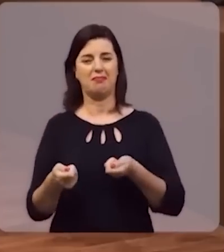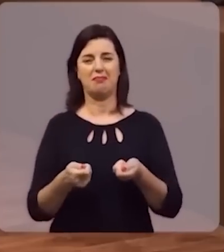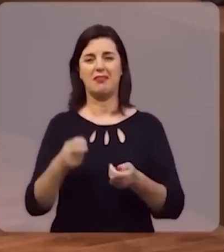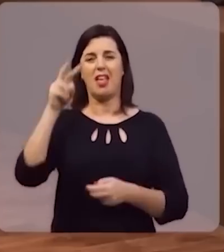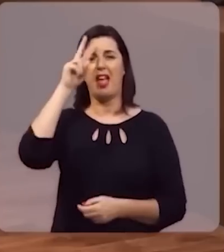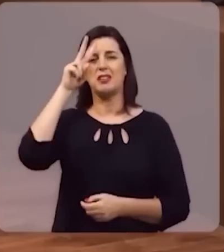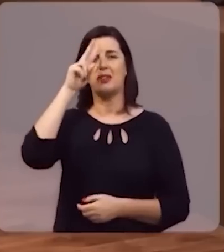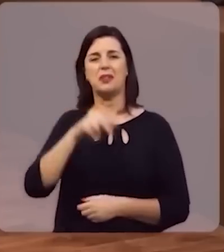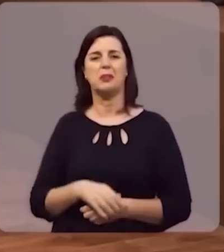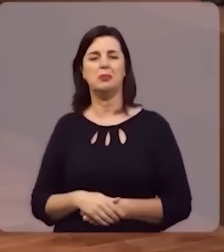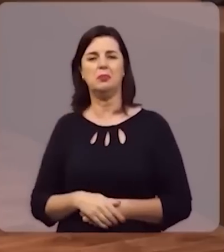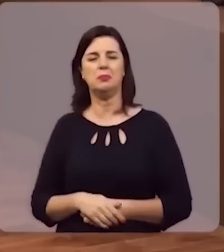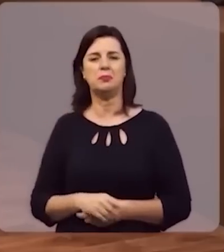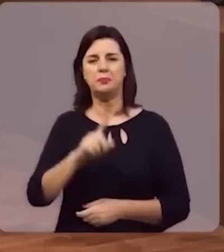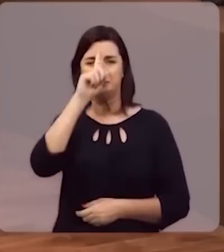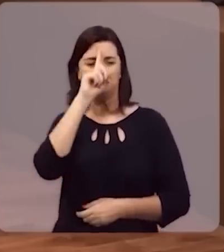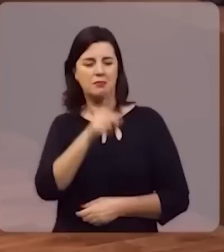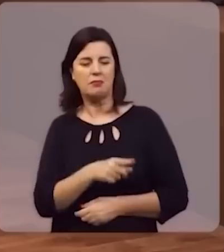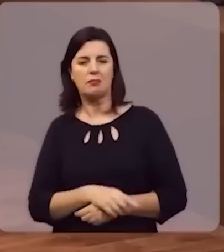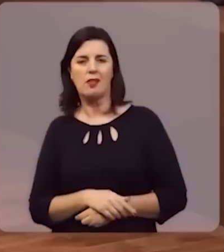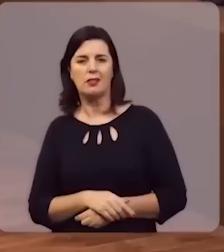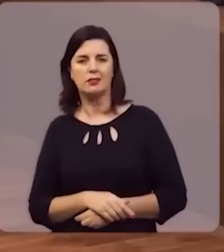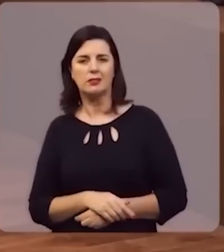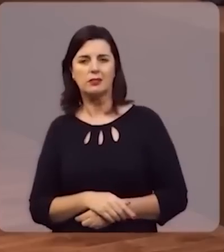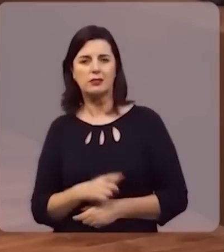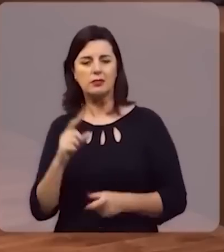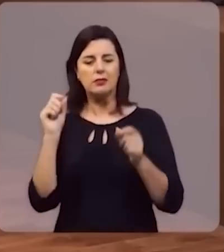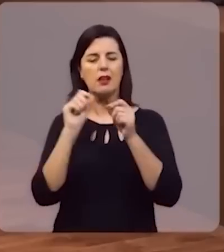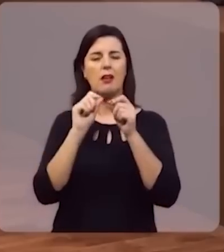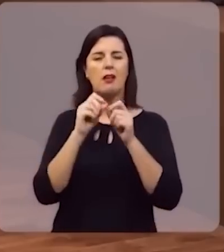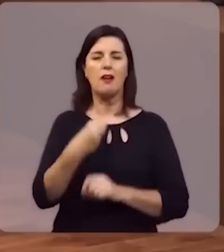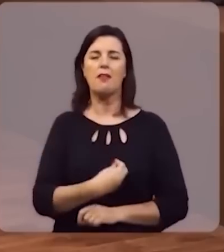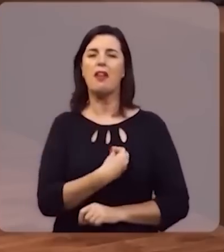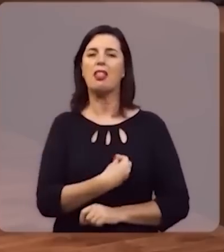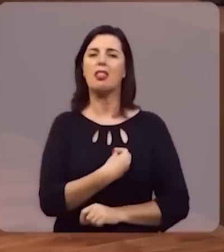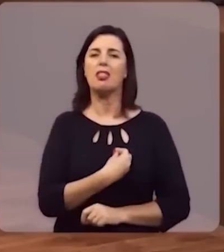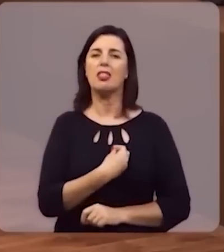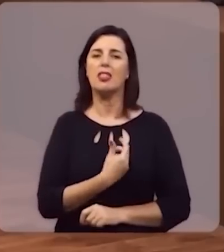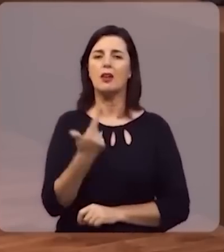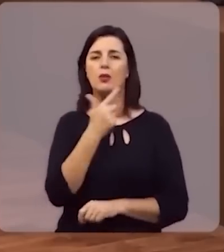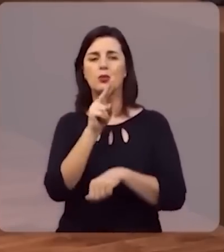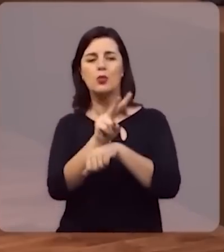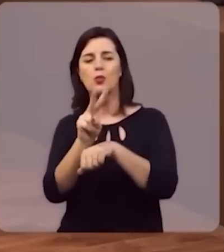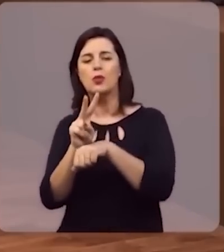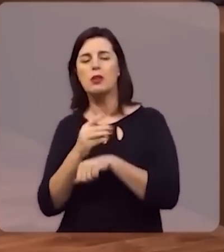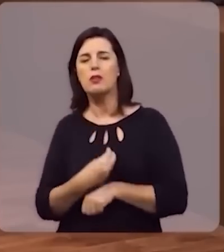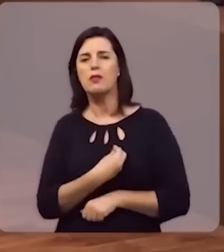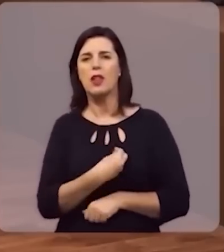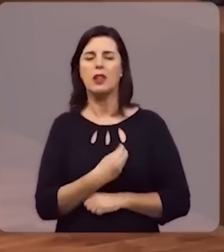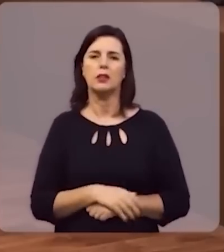em suas mãos. Ele governa. Ele é o autor da vida. Ele é o preservador da vida.